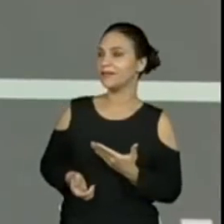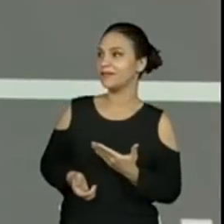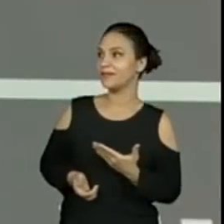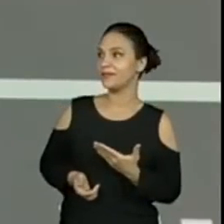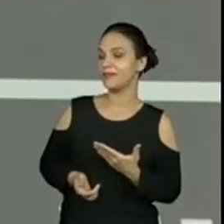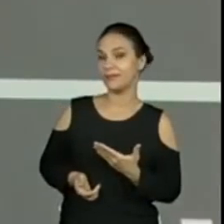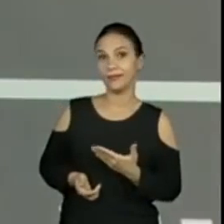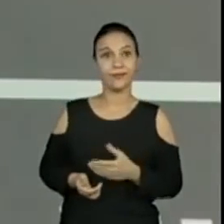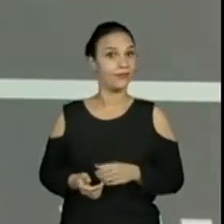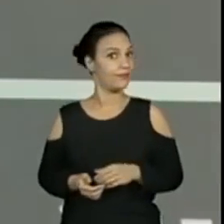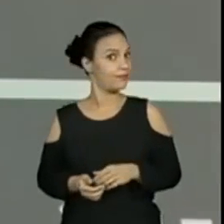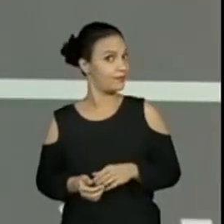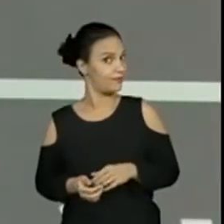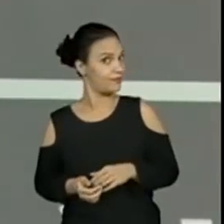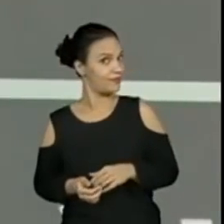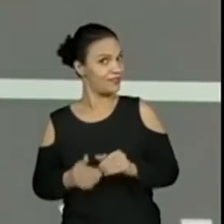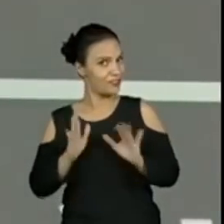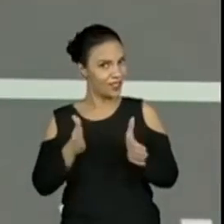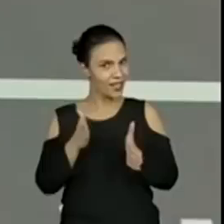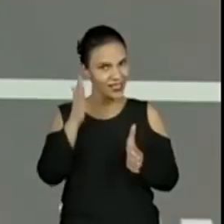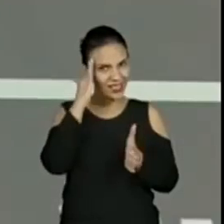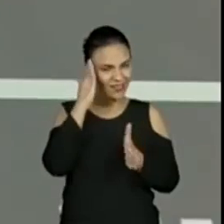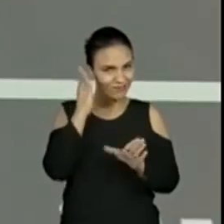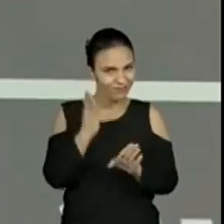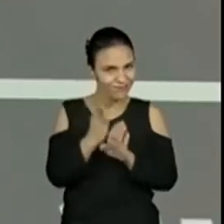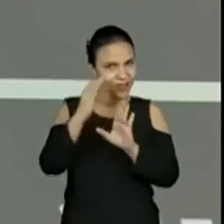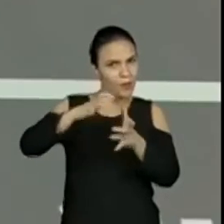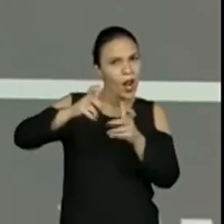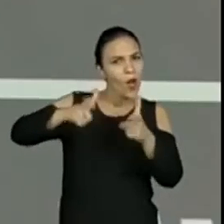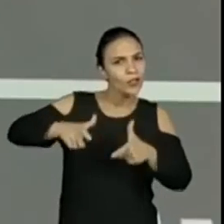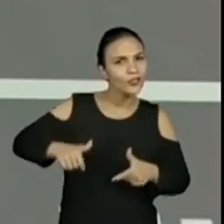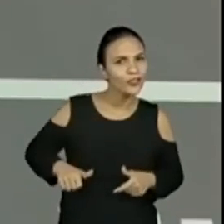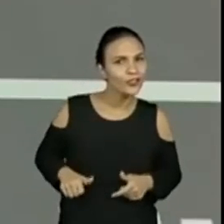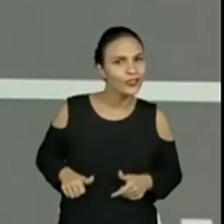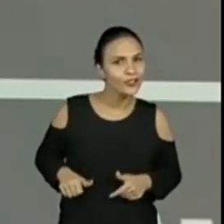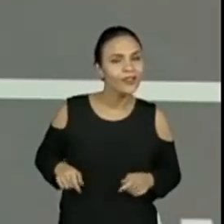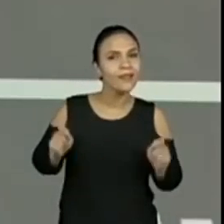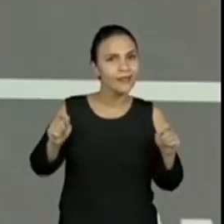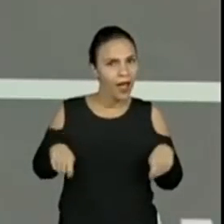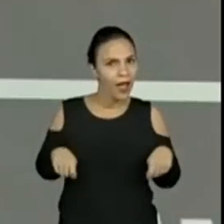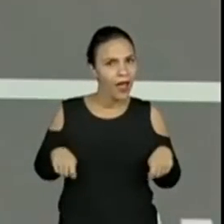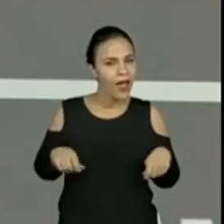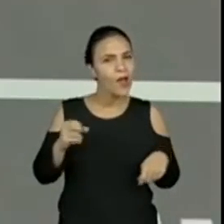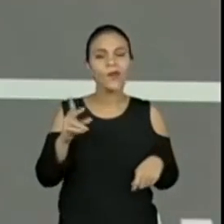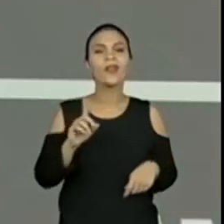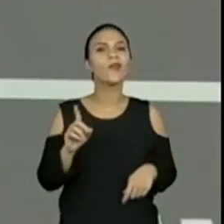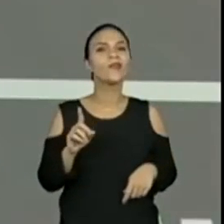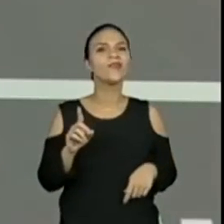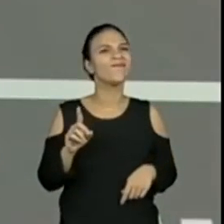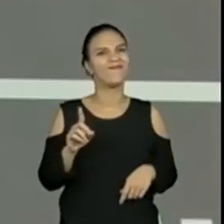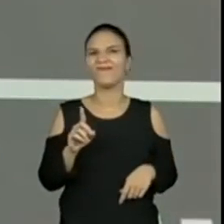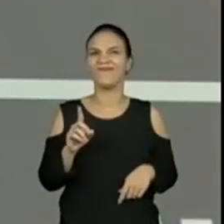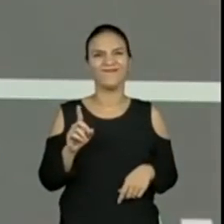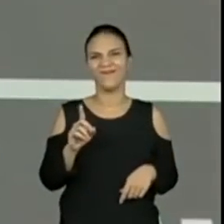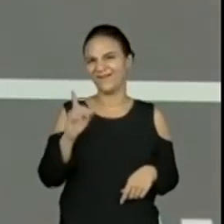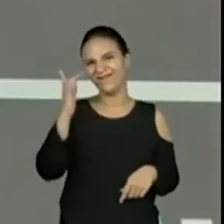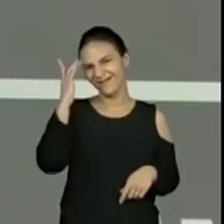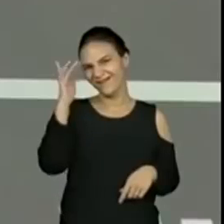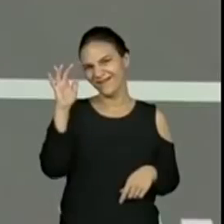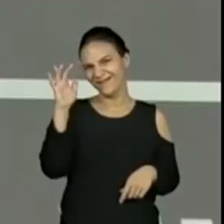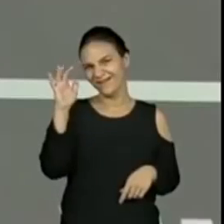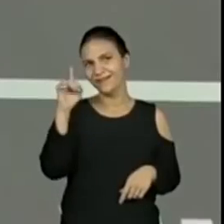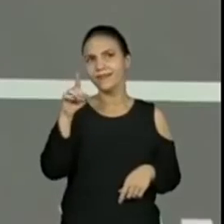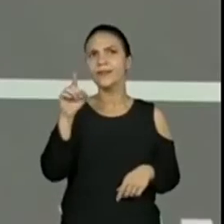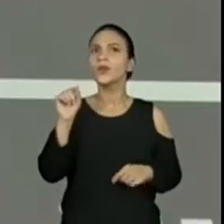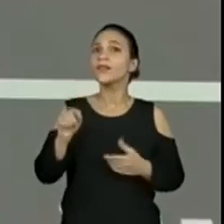E aí? Já dá para saber onde é que essa bola caiu? Dá para saber ou não? Acho que ainda não, né? Que